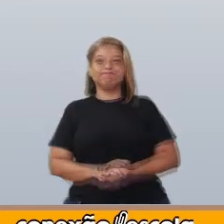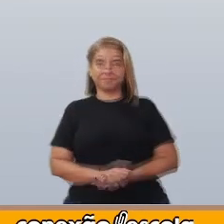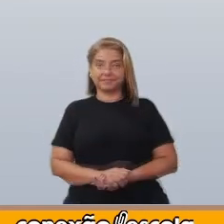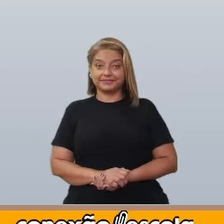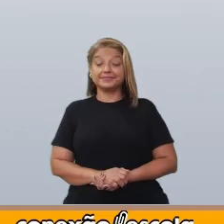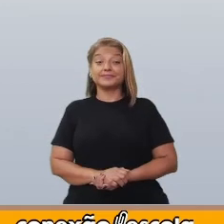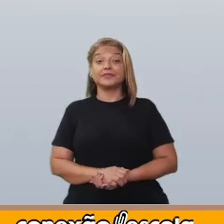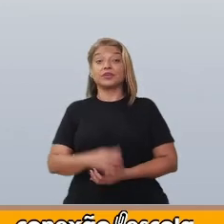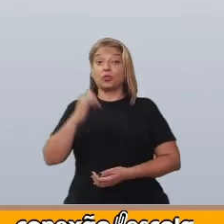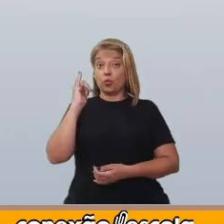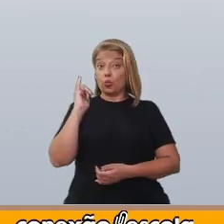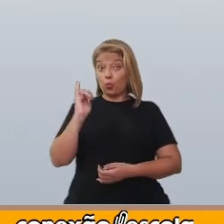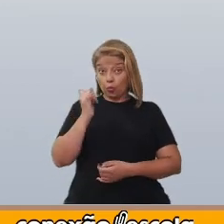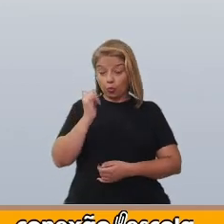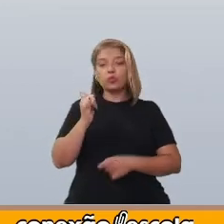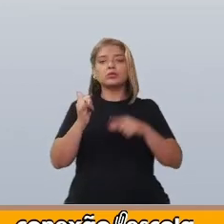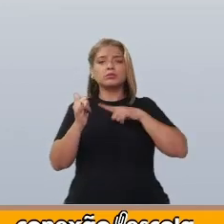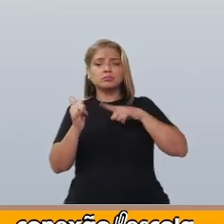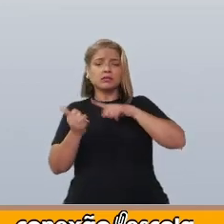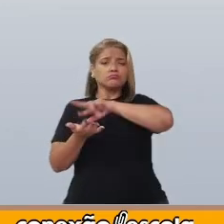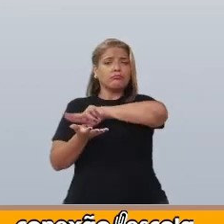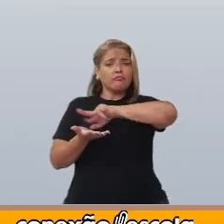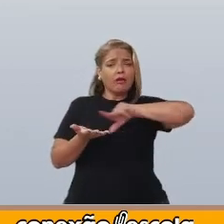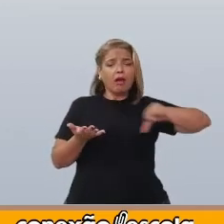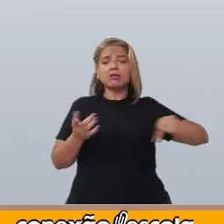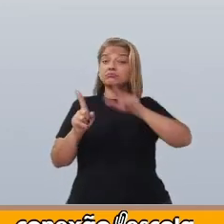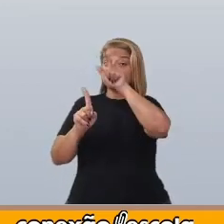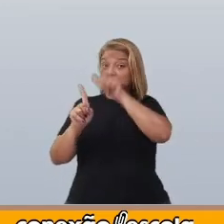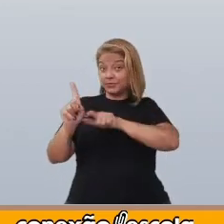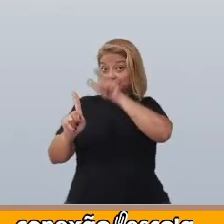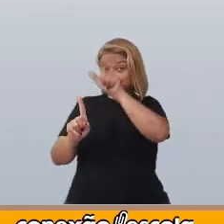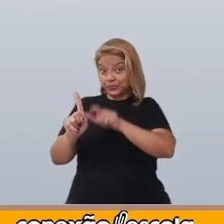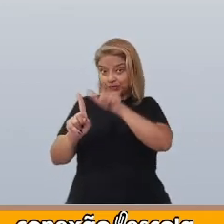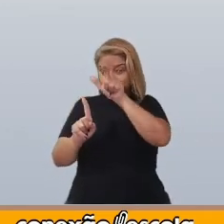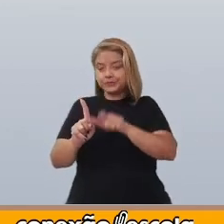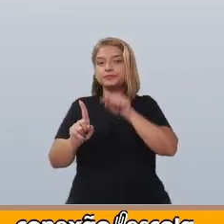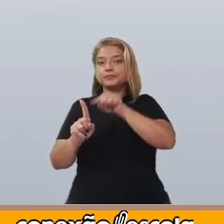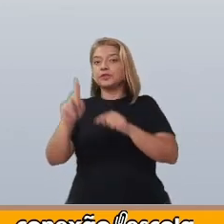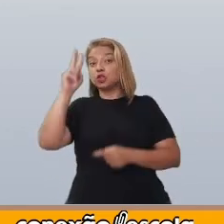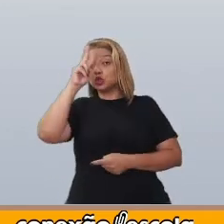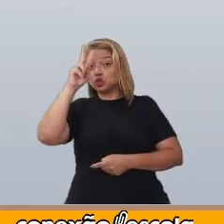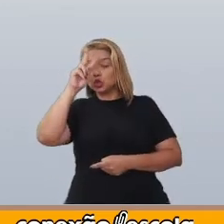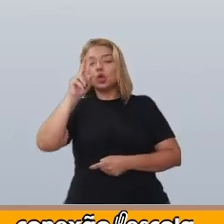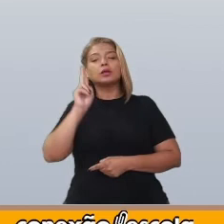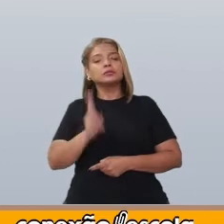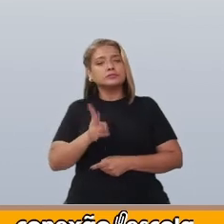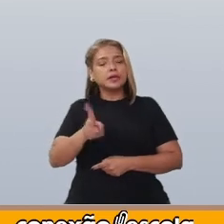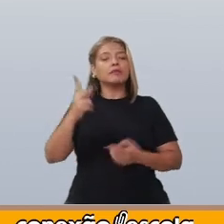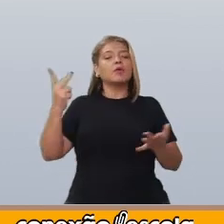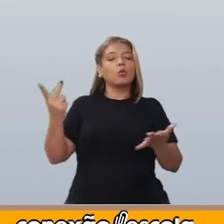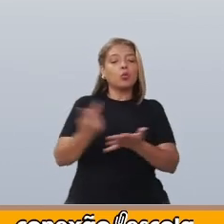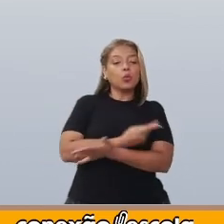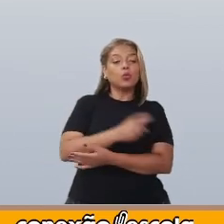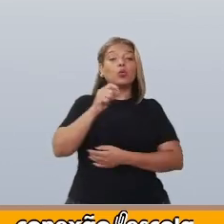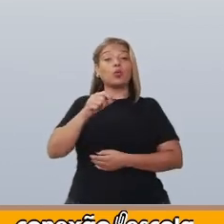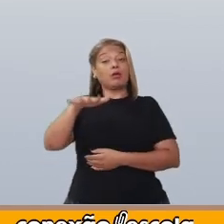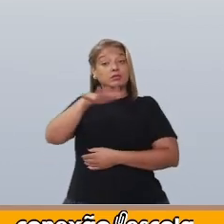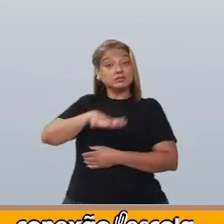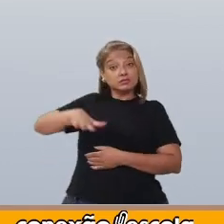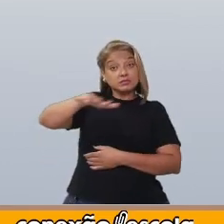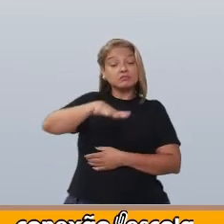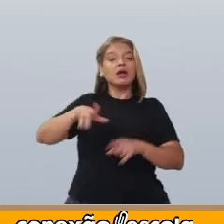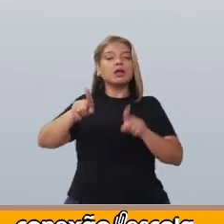No conto, existem vários personagens e as histórias costumam acontecer em um